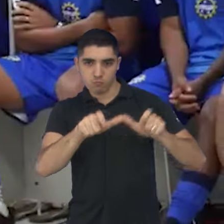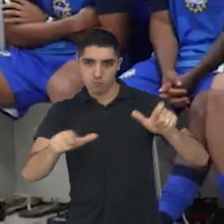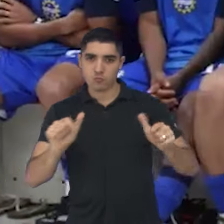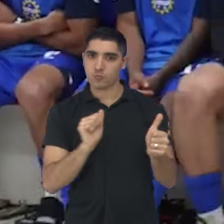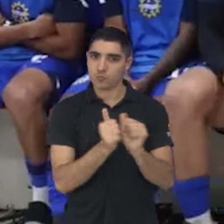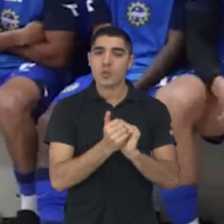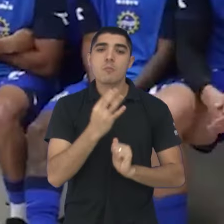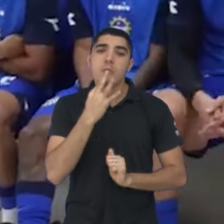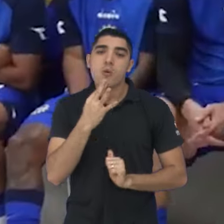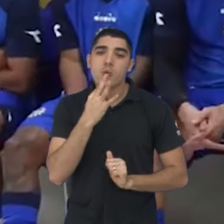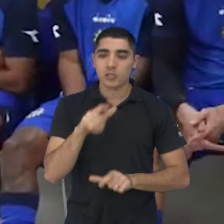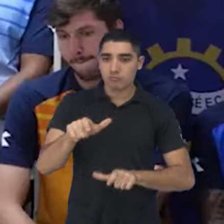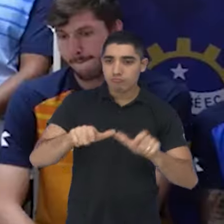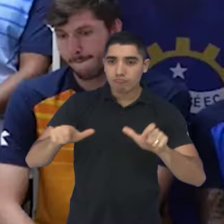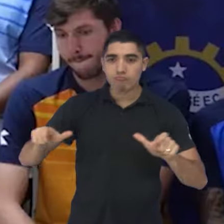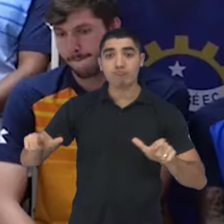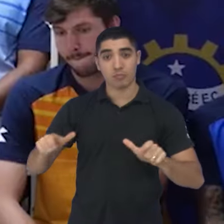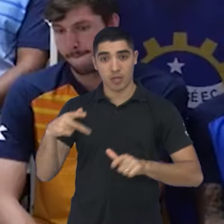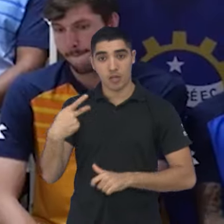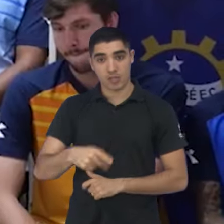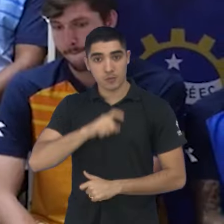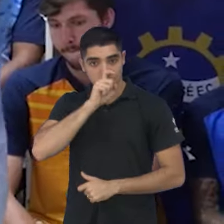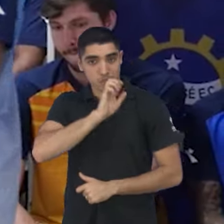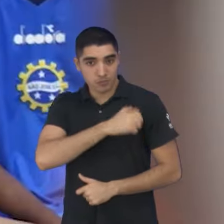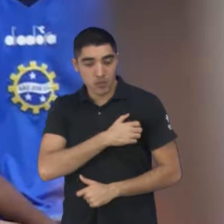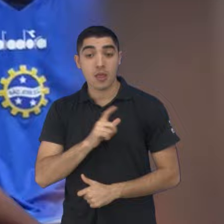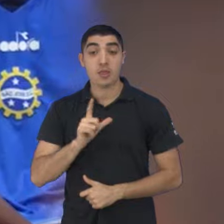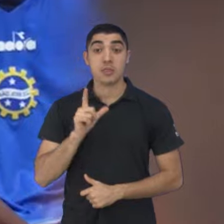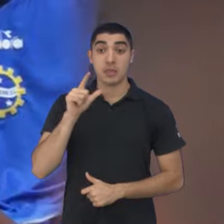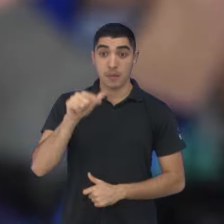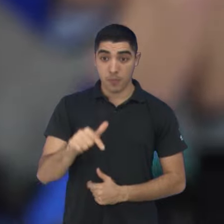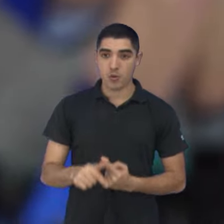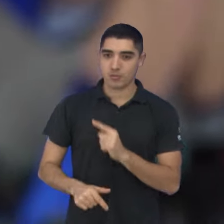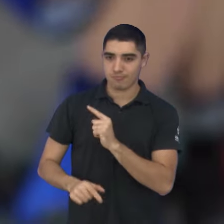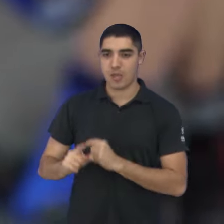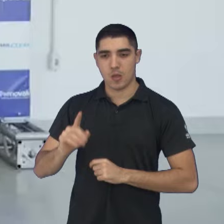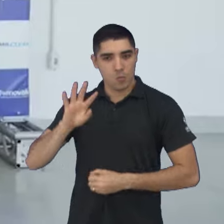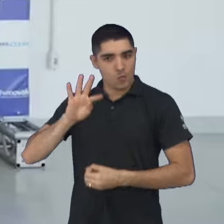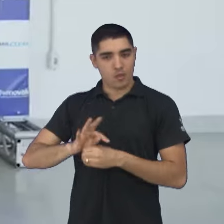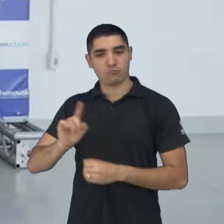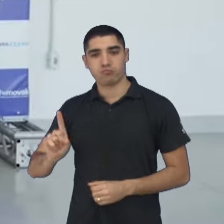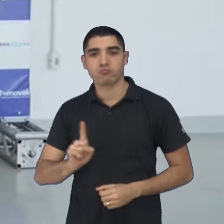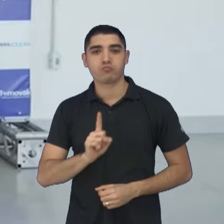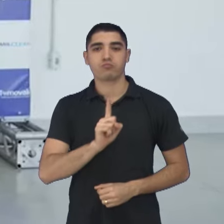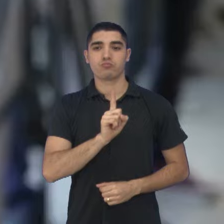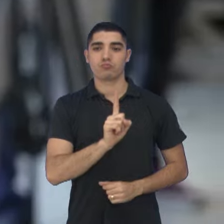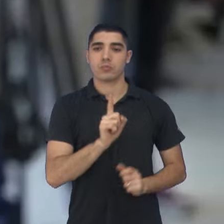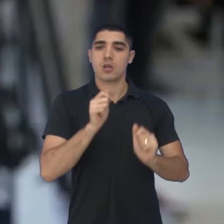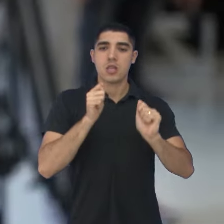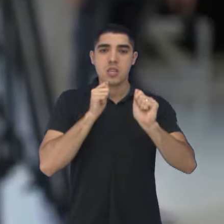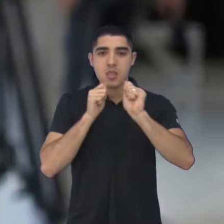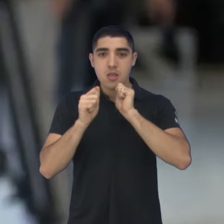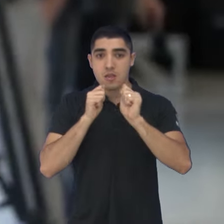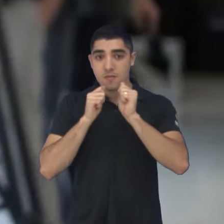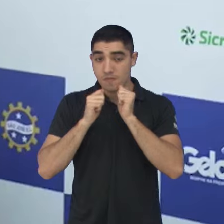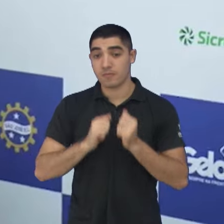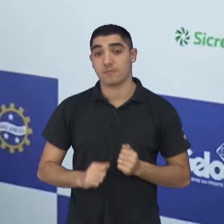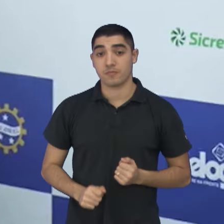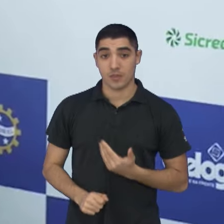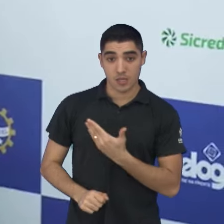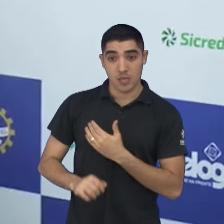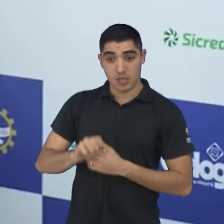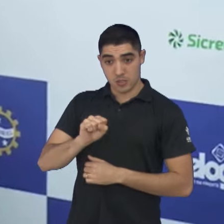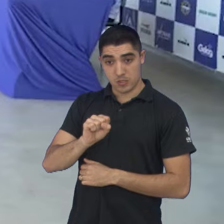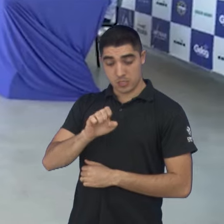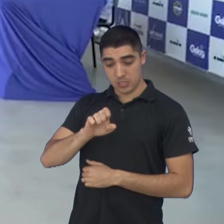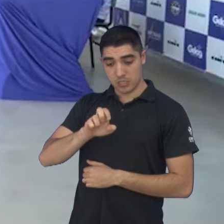joseense. Logo após, o treinador subiu para falar com a imprensa. Sérgio atendeu